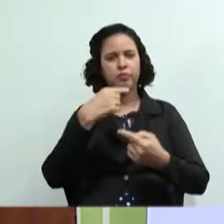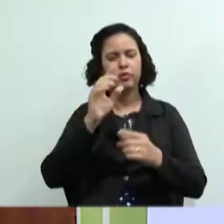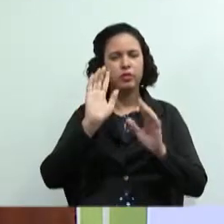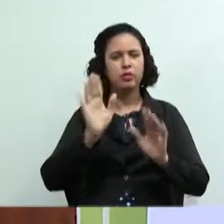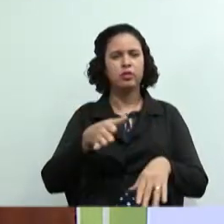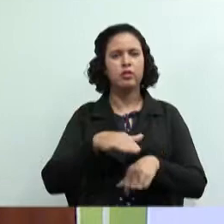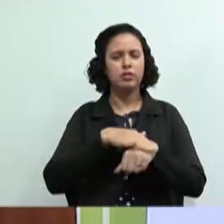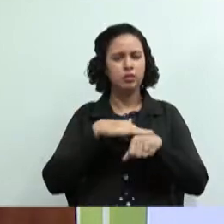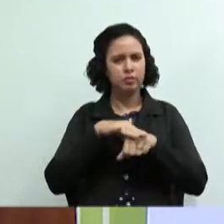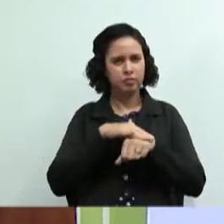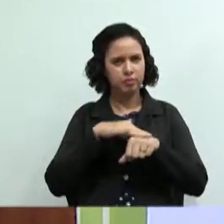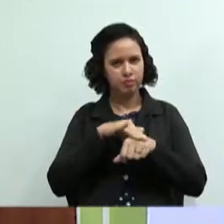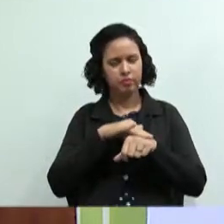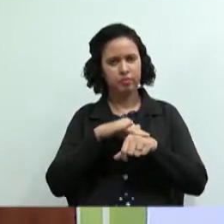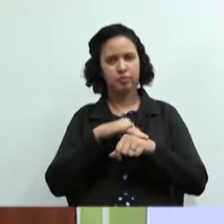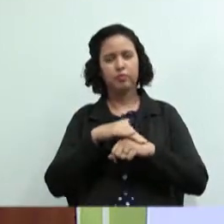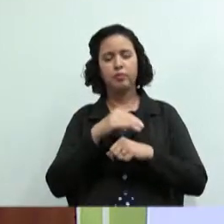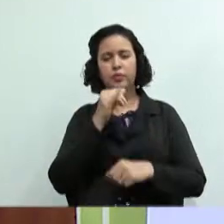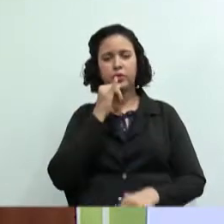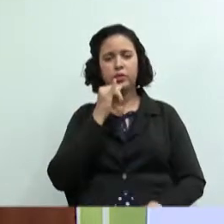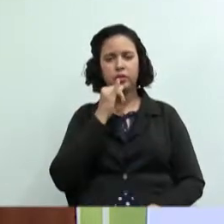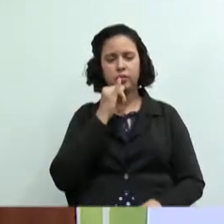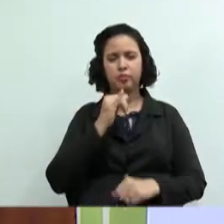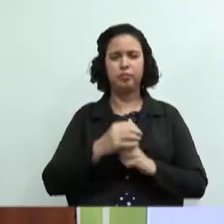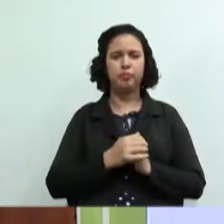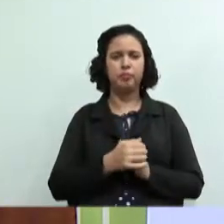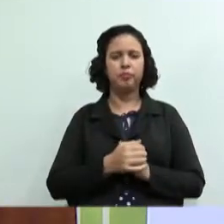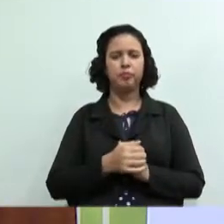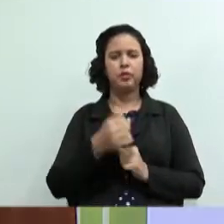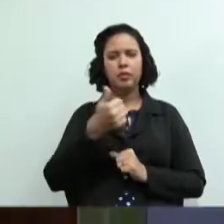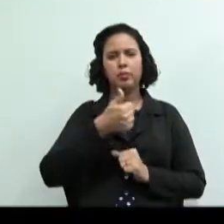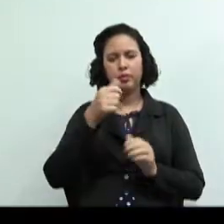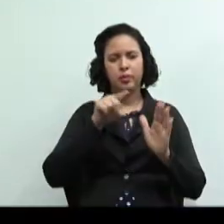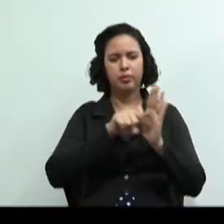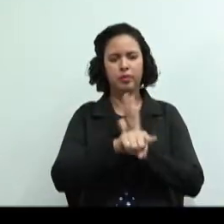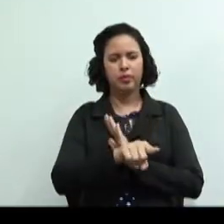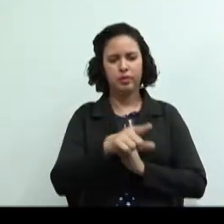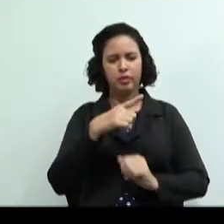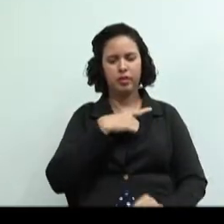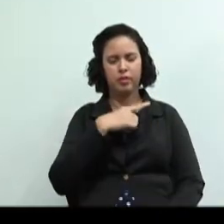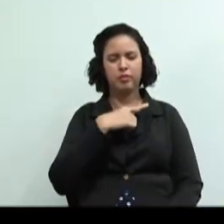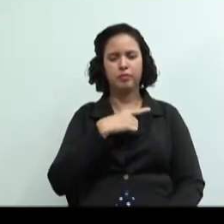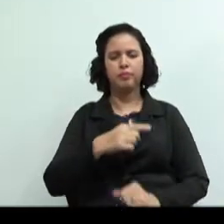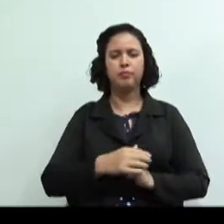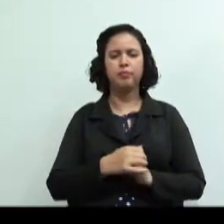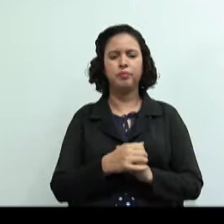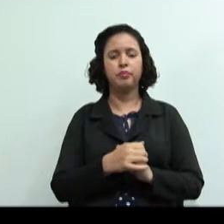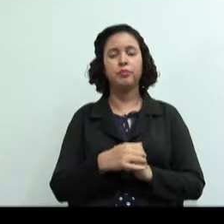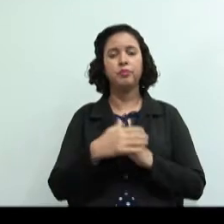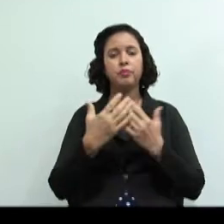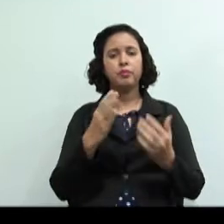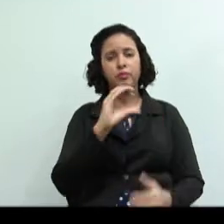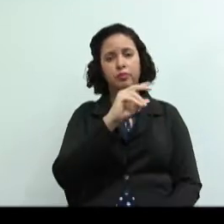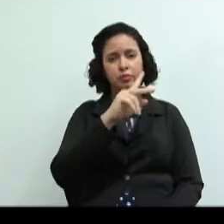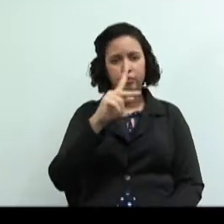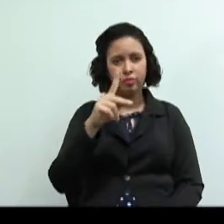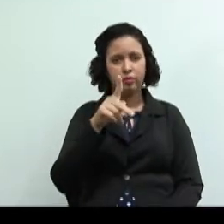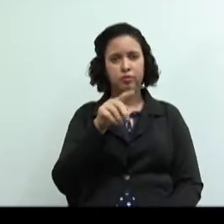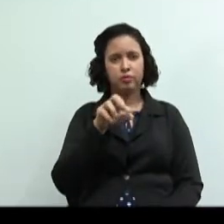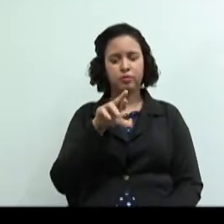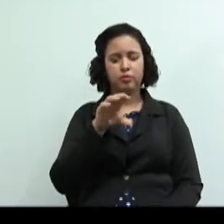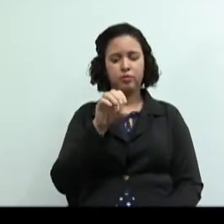conversou por exemplo nessa primeira questão temos assim ó numa cooperativa de produção